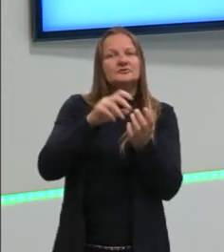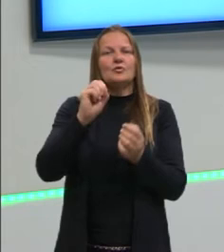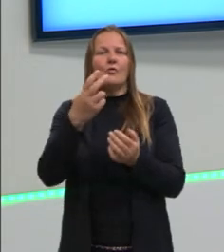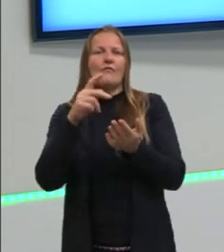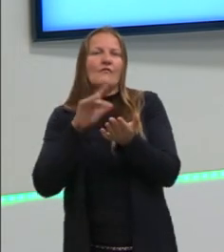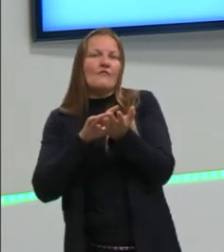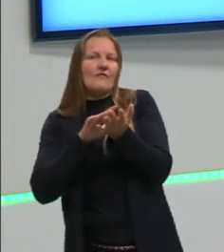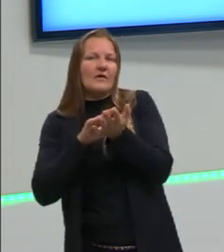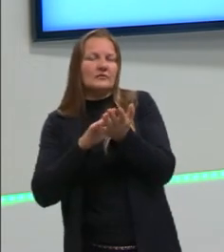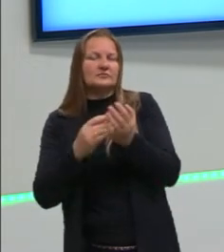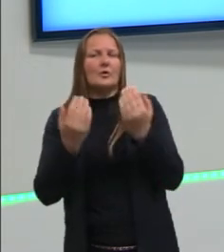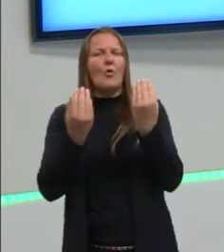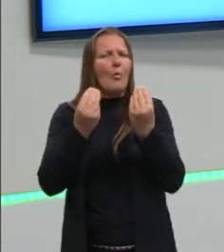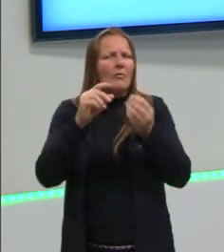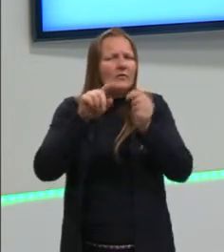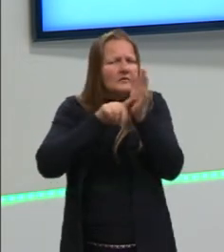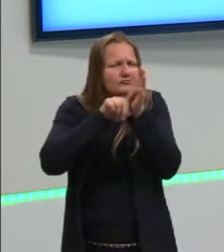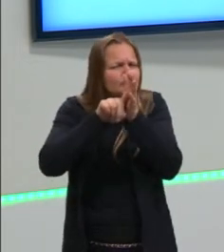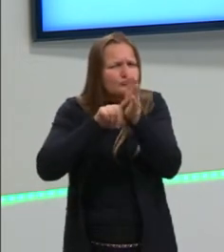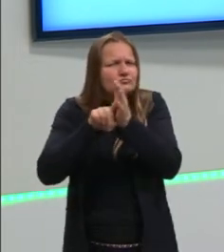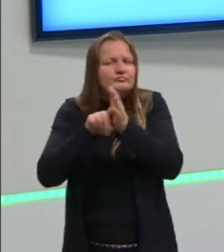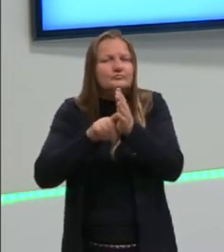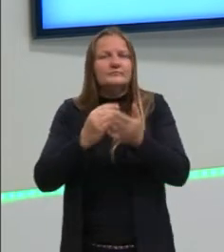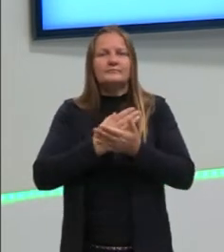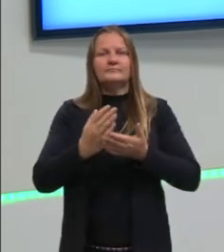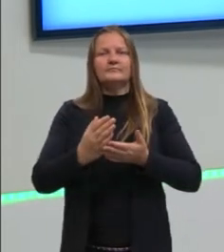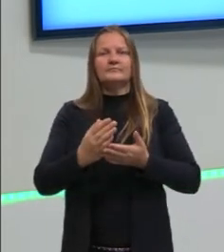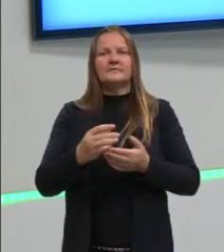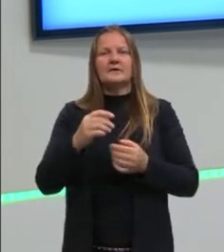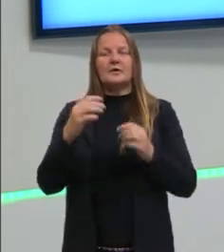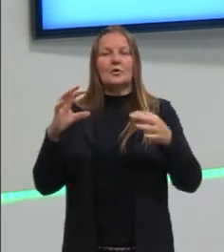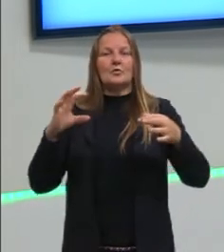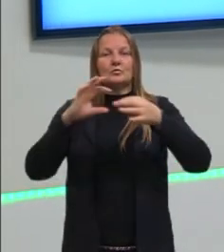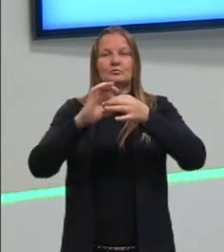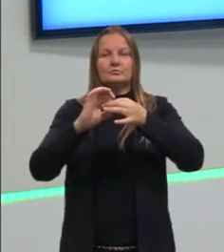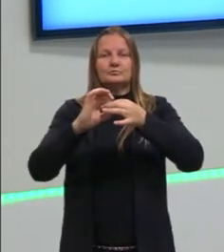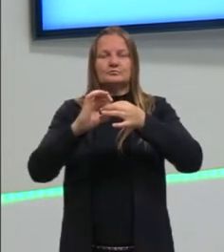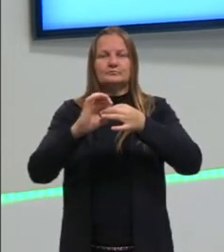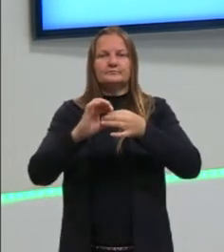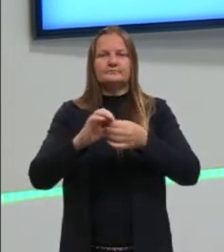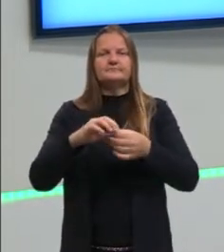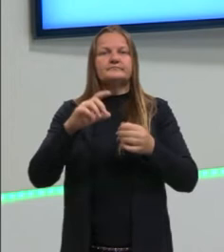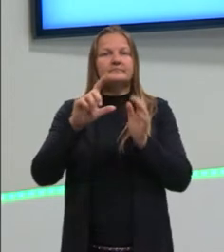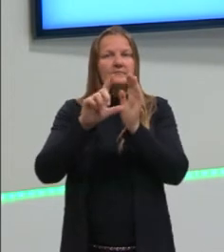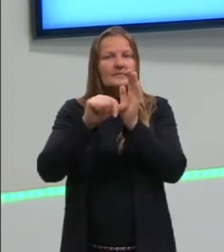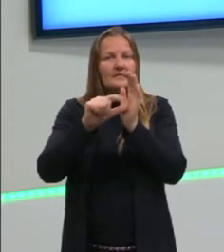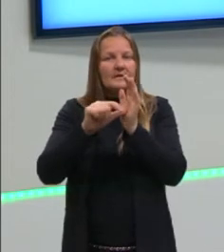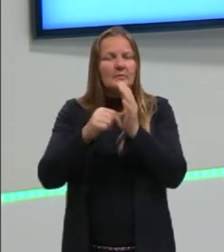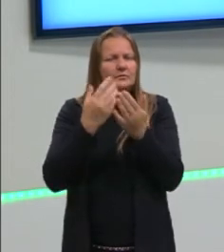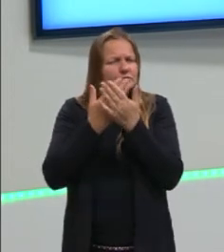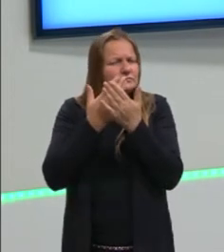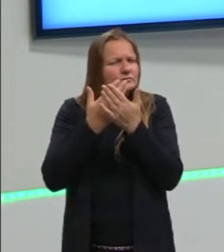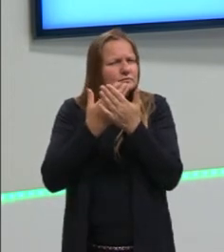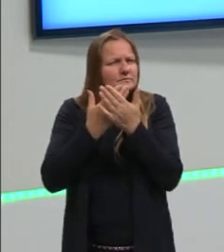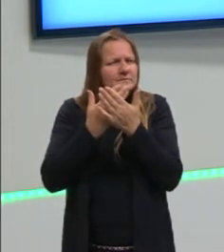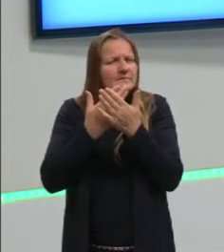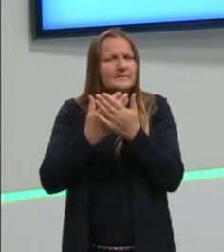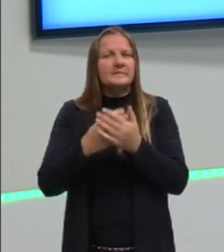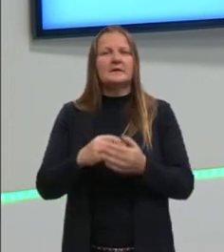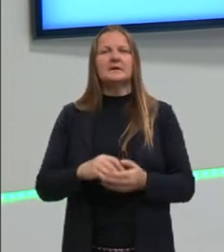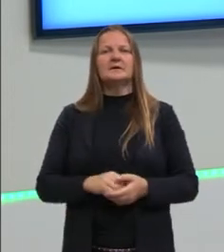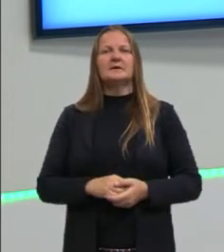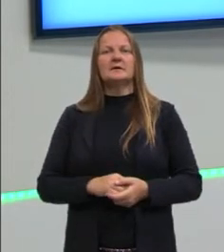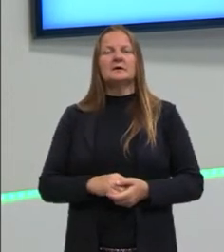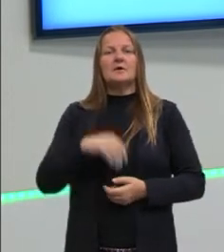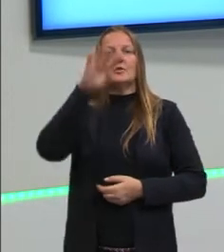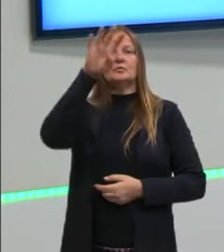ou se ela é falsa a partir desses conectivos. E daí nós estudamos o que é chamado de